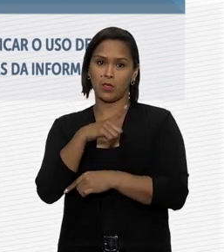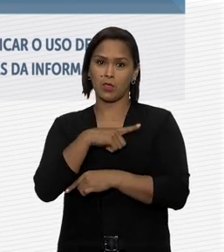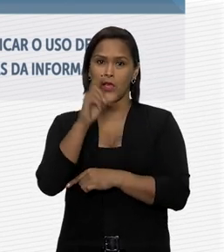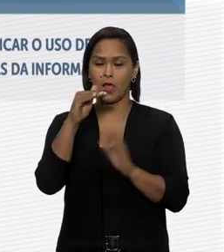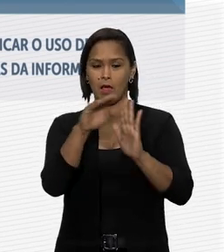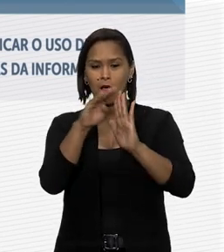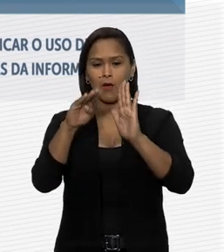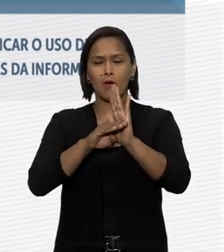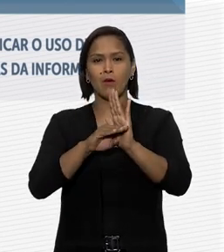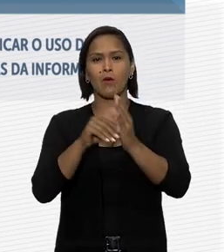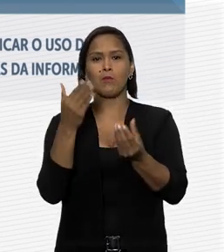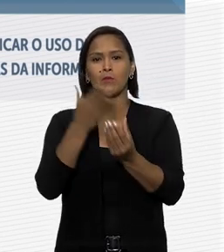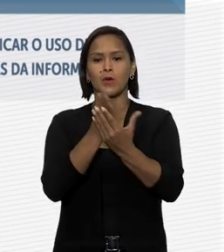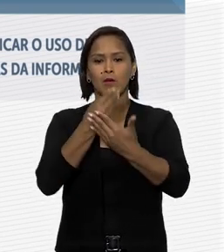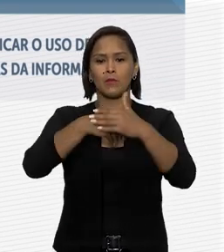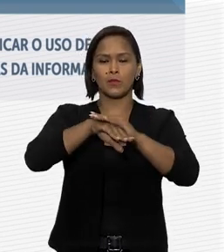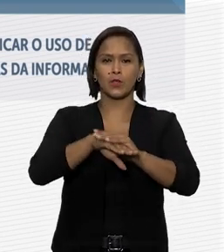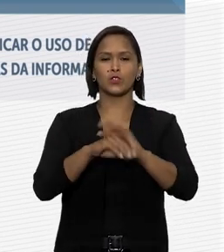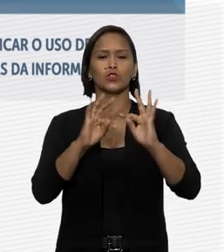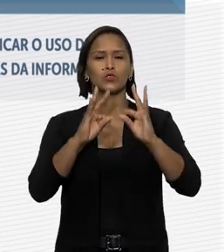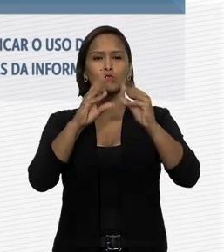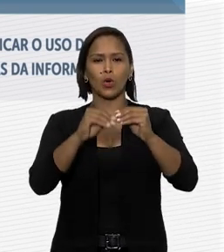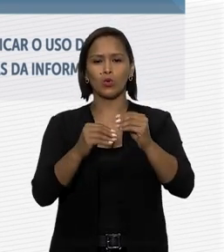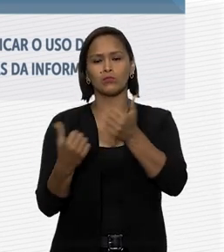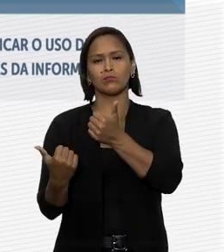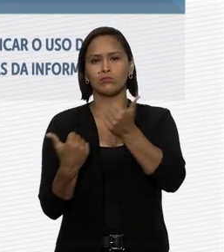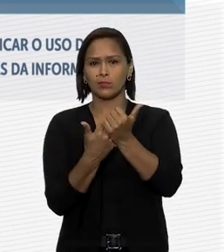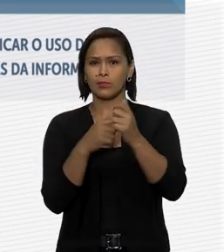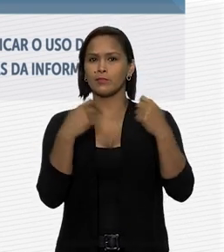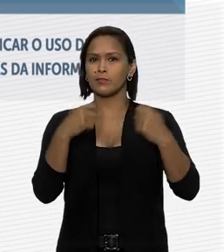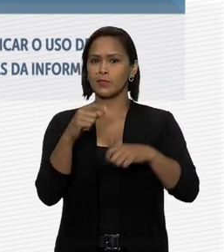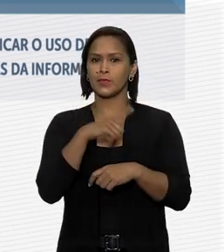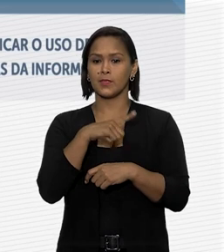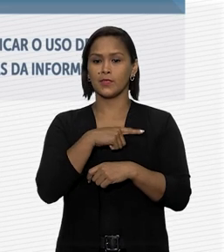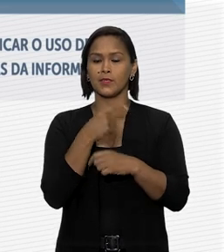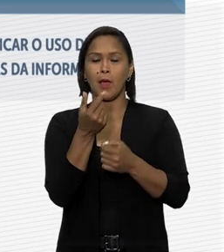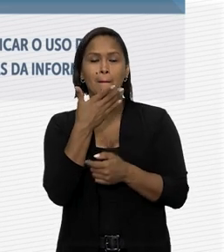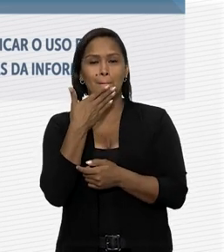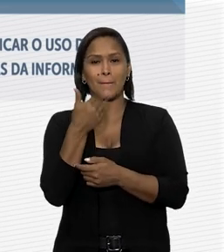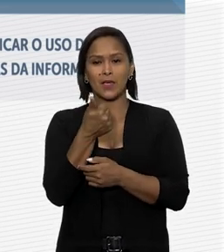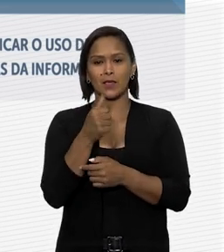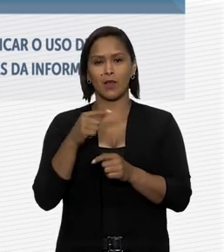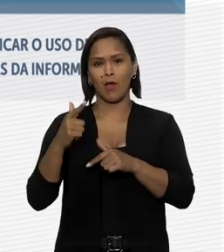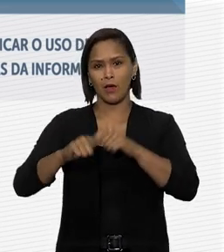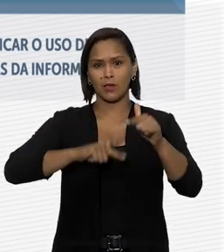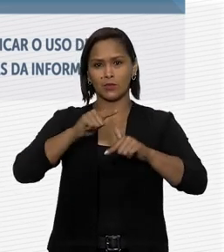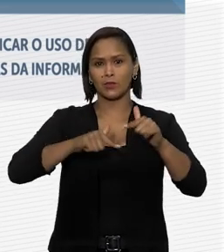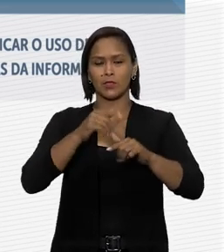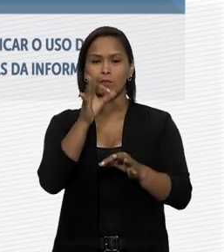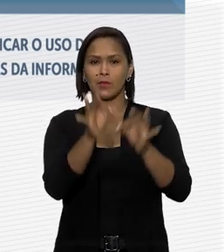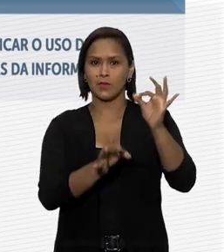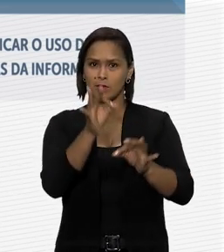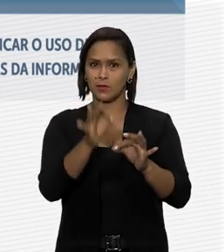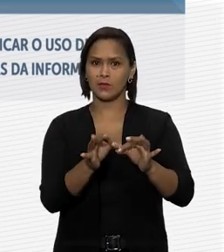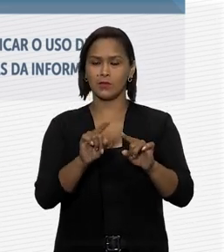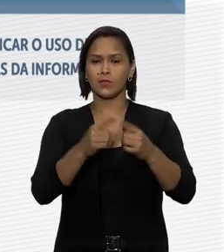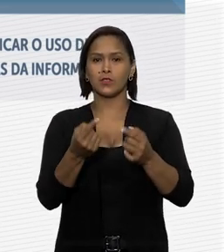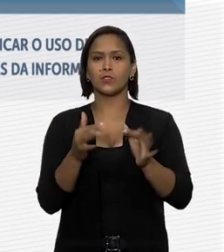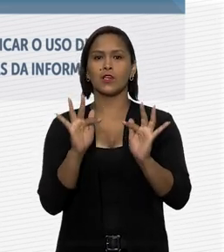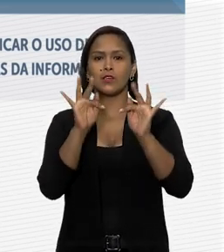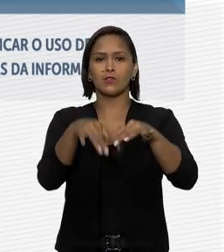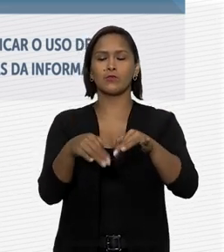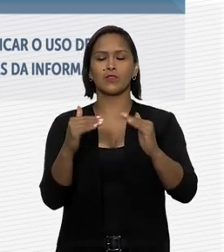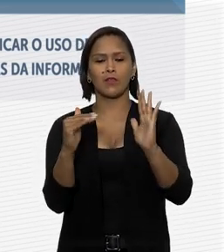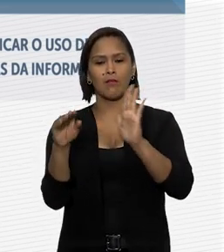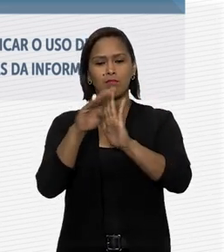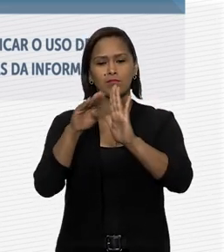pilar relacionado aos processos internos estão todos os suportes necessários ao aprimoramento da prestação jurisdicional. Já no